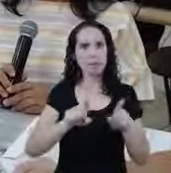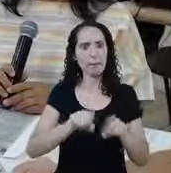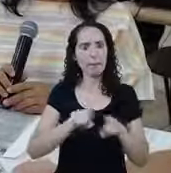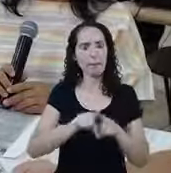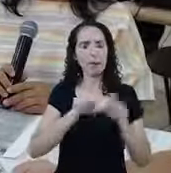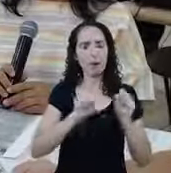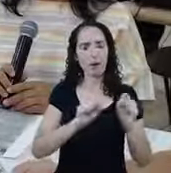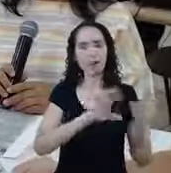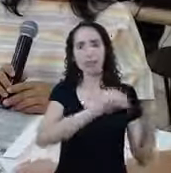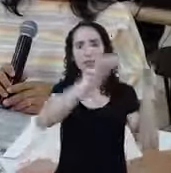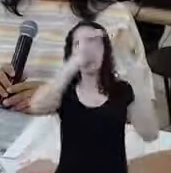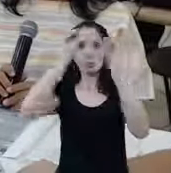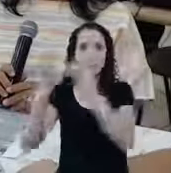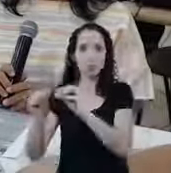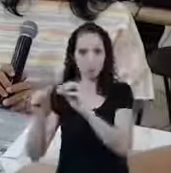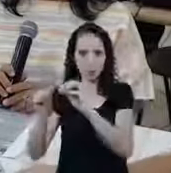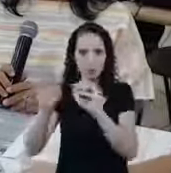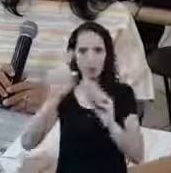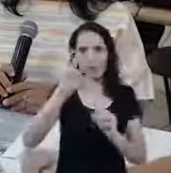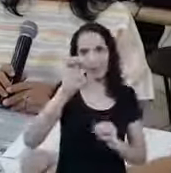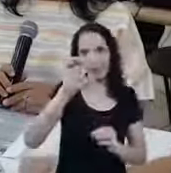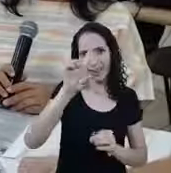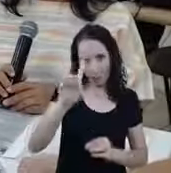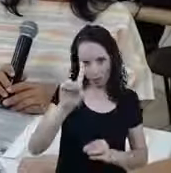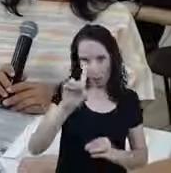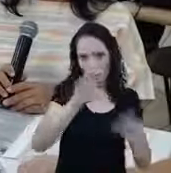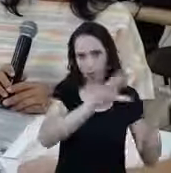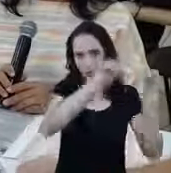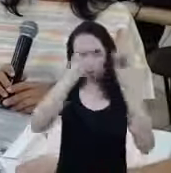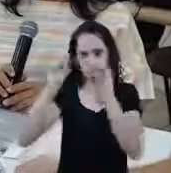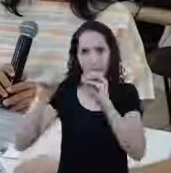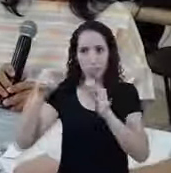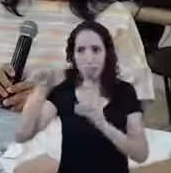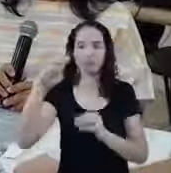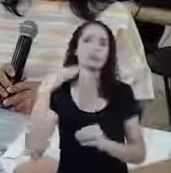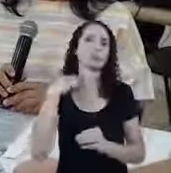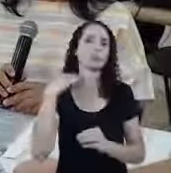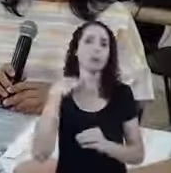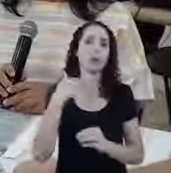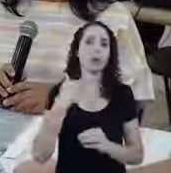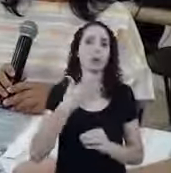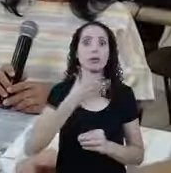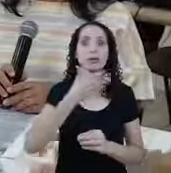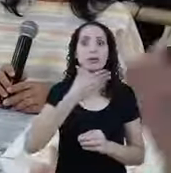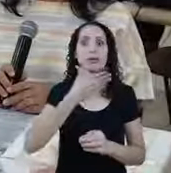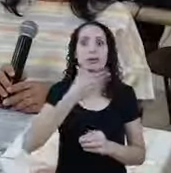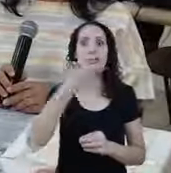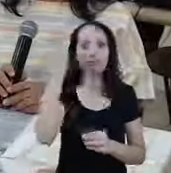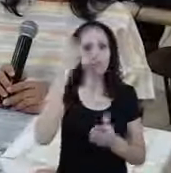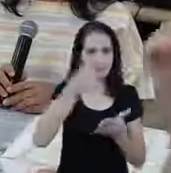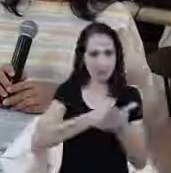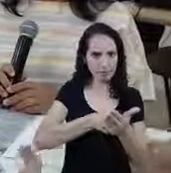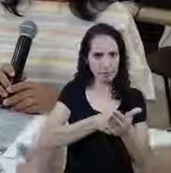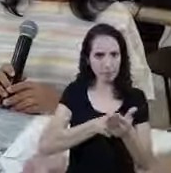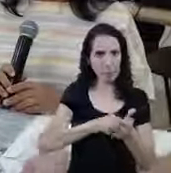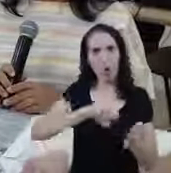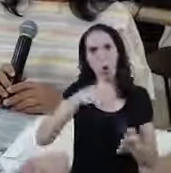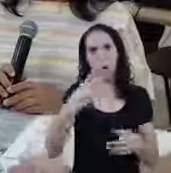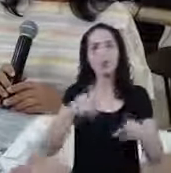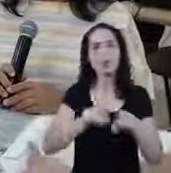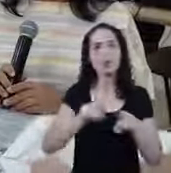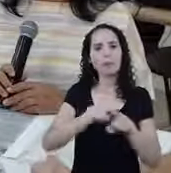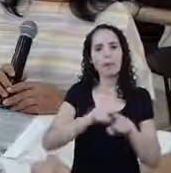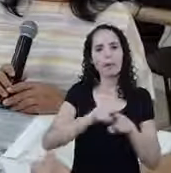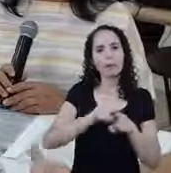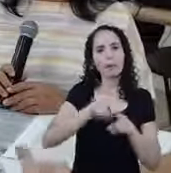gratuita Vai ter direito a um TED Para fazer no mês Sem nenhum custo E essa pessoa também vai poder Sacar na lotérica